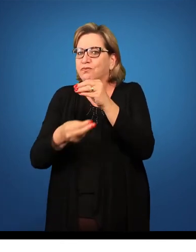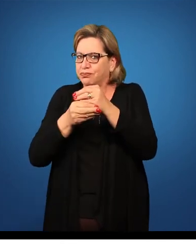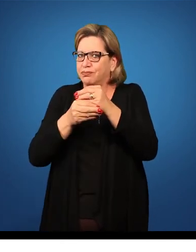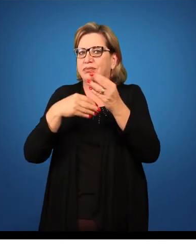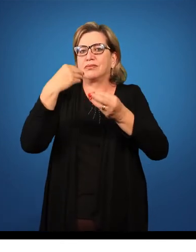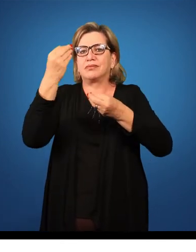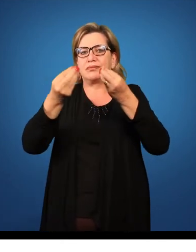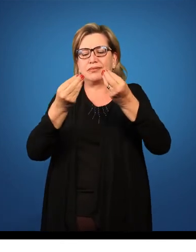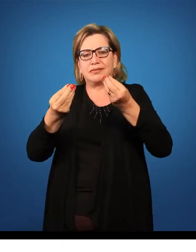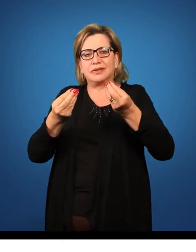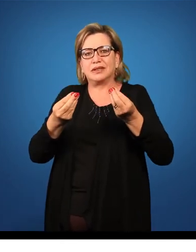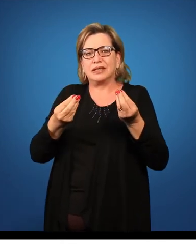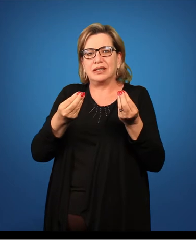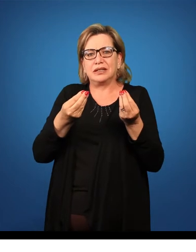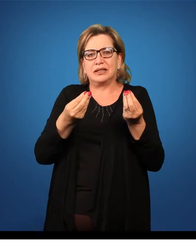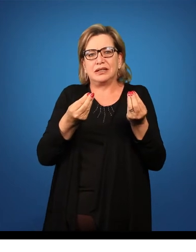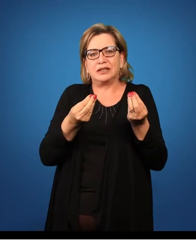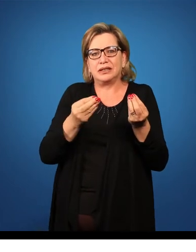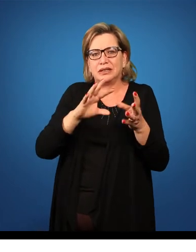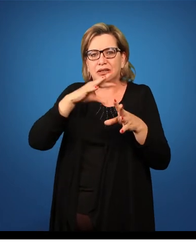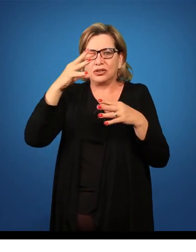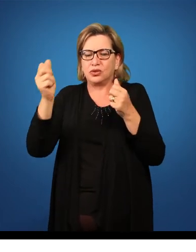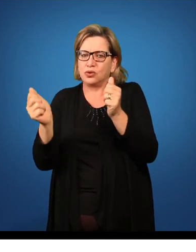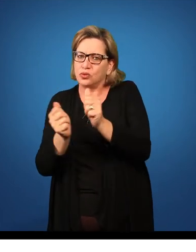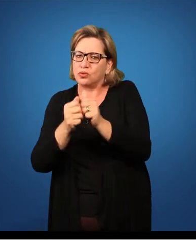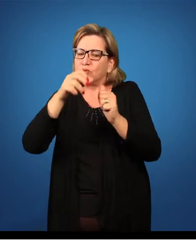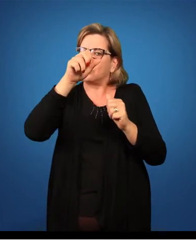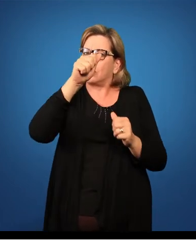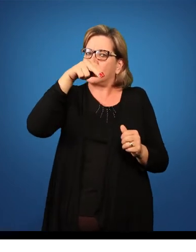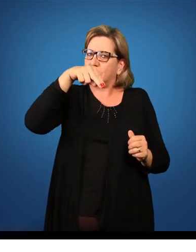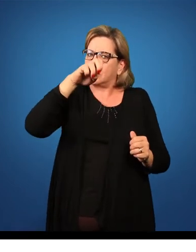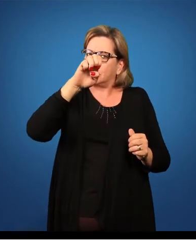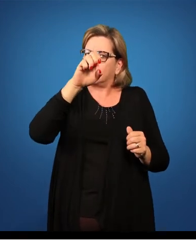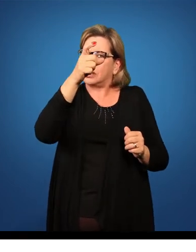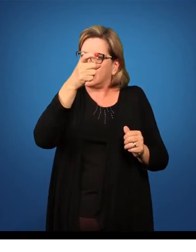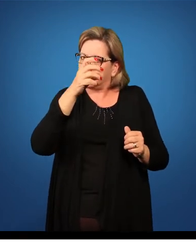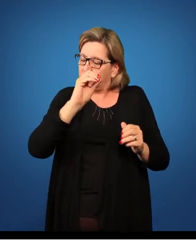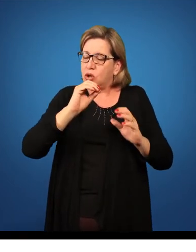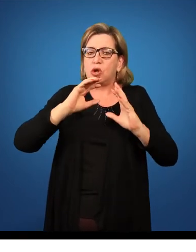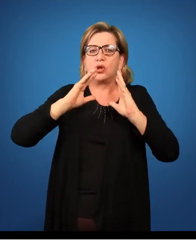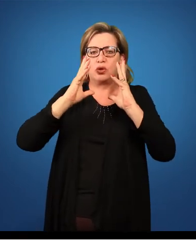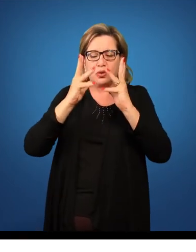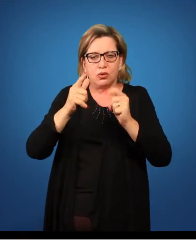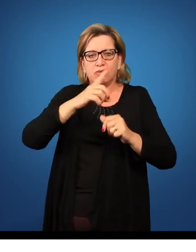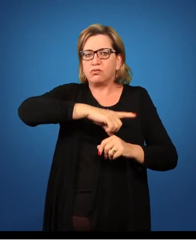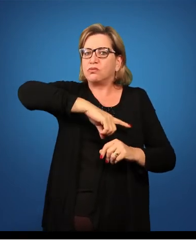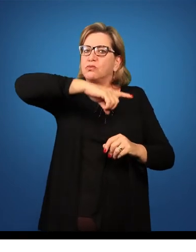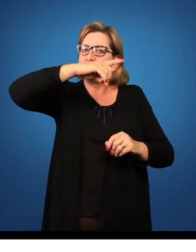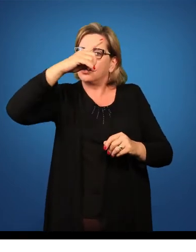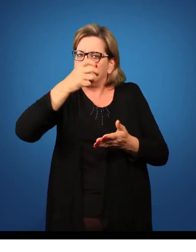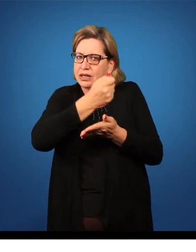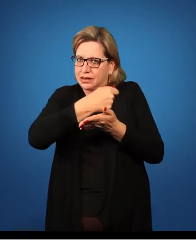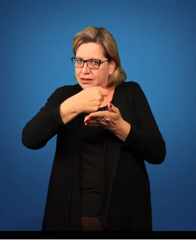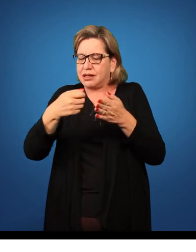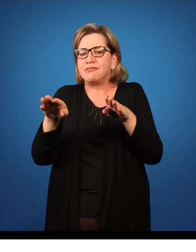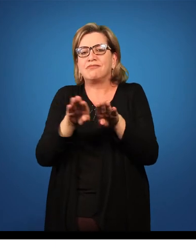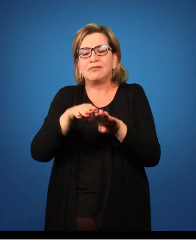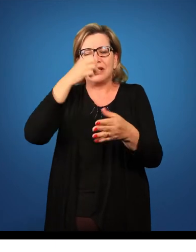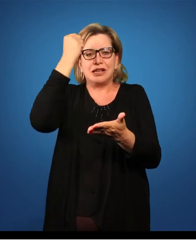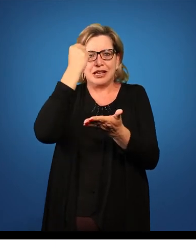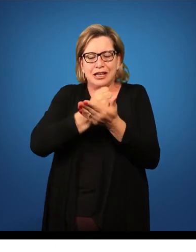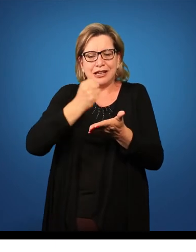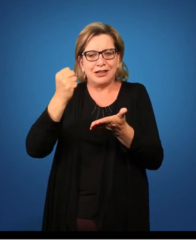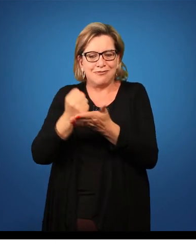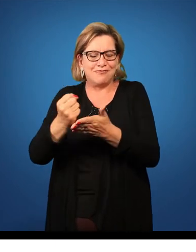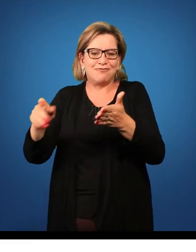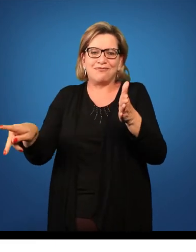formulários ao final com o anexo, todos datados, assinados, com o carimbo da escola também.